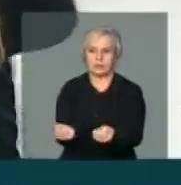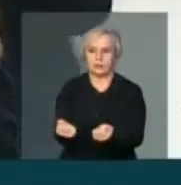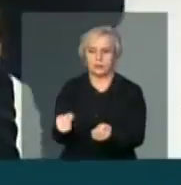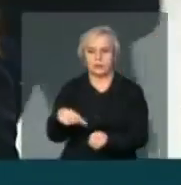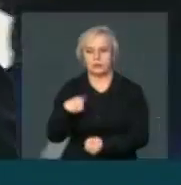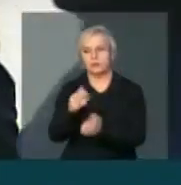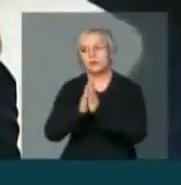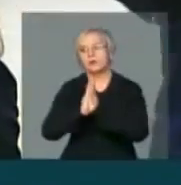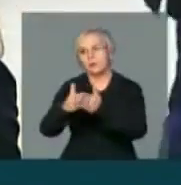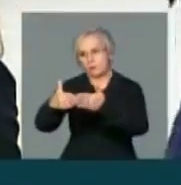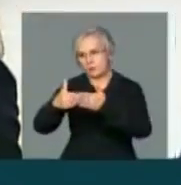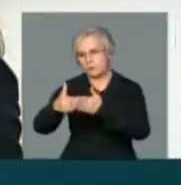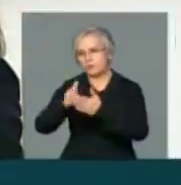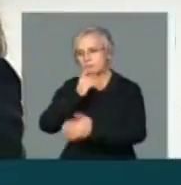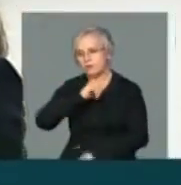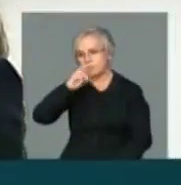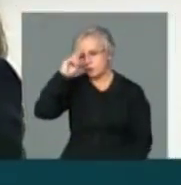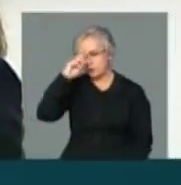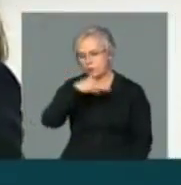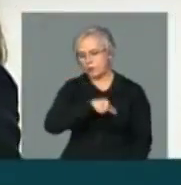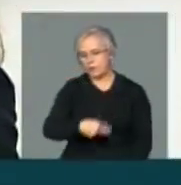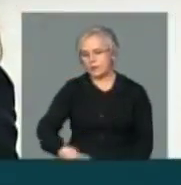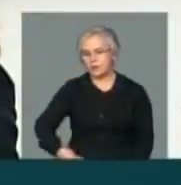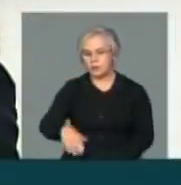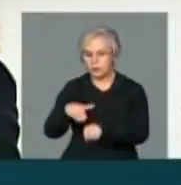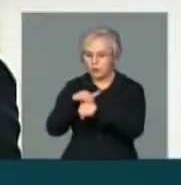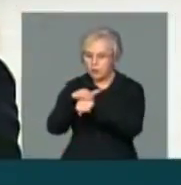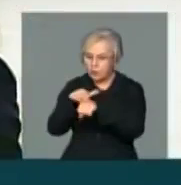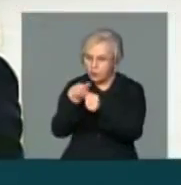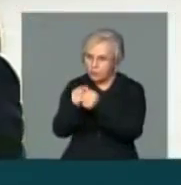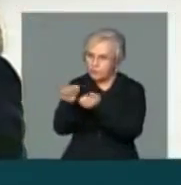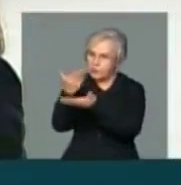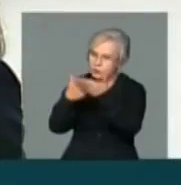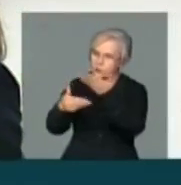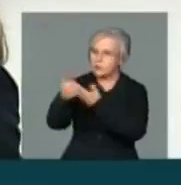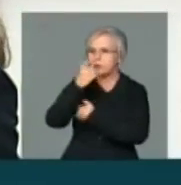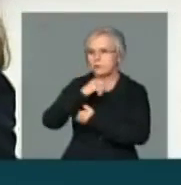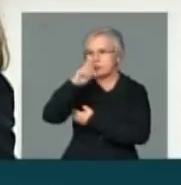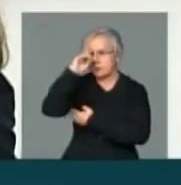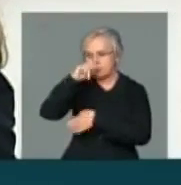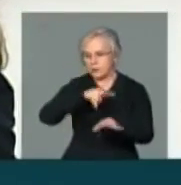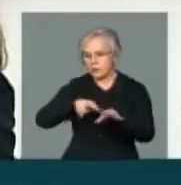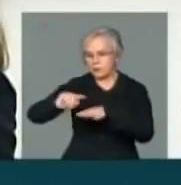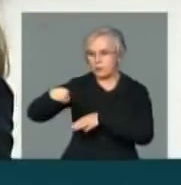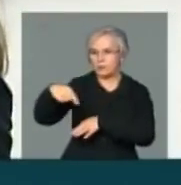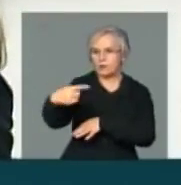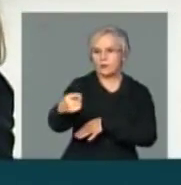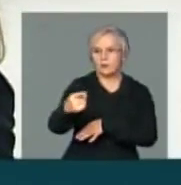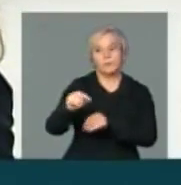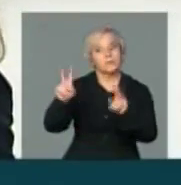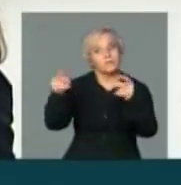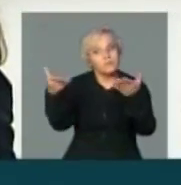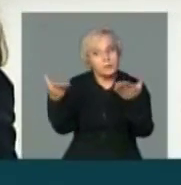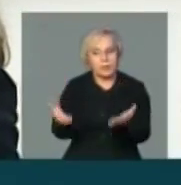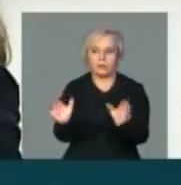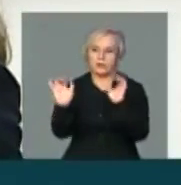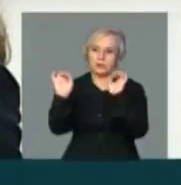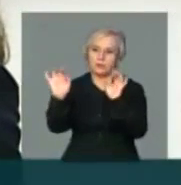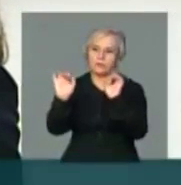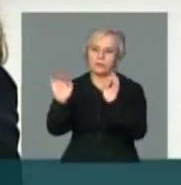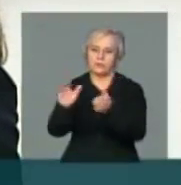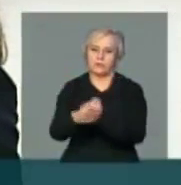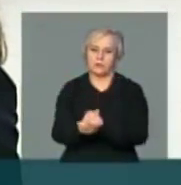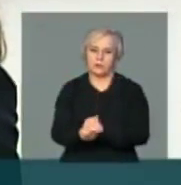pedimos, Sr. Ministro, e que nós estamos pedindo uma conversa com V. Exª na próxima semana, é exatamente sobre esse assunto, para que